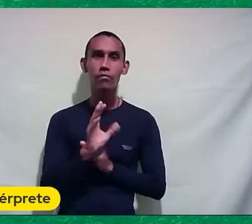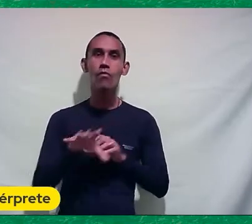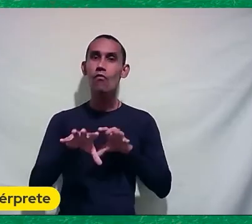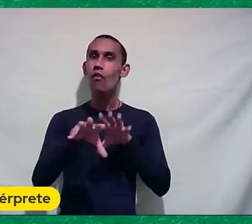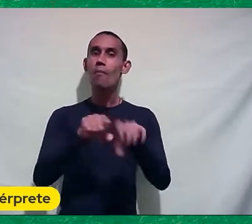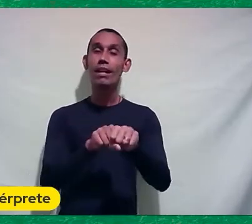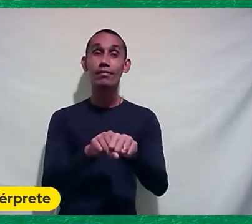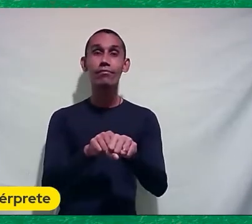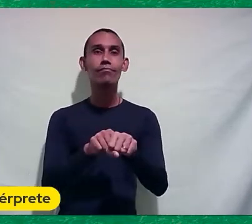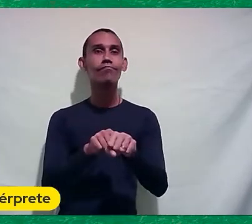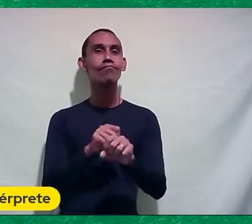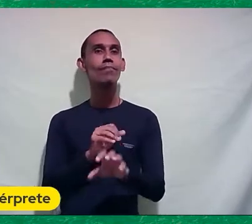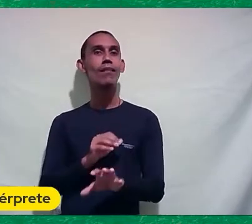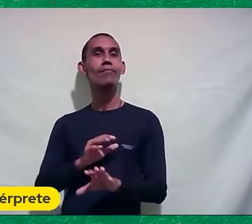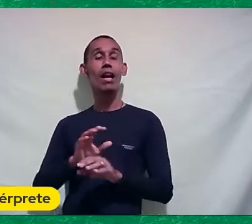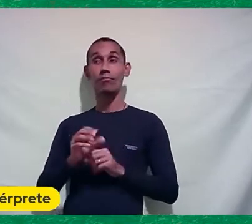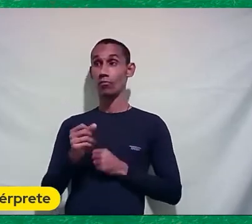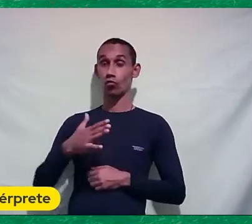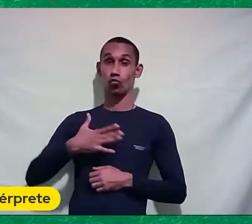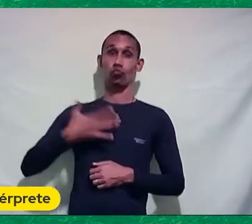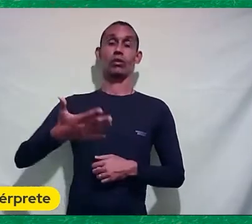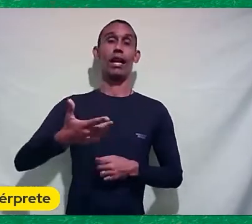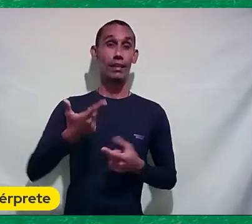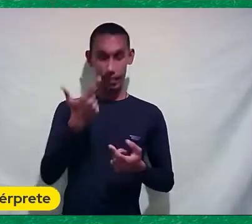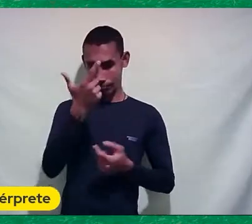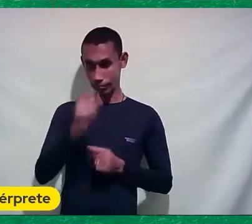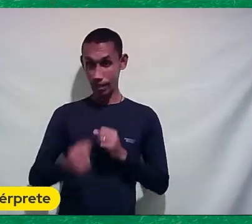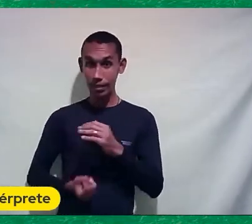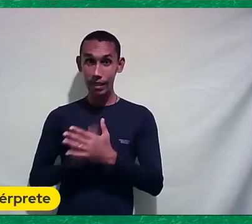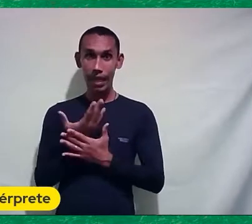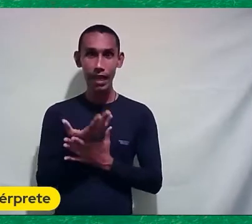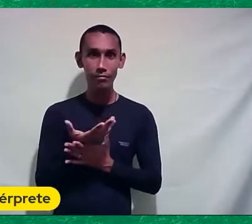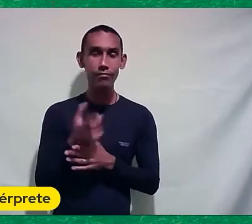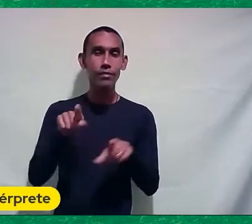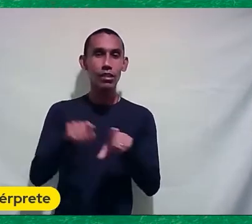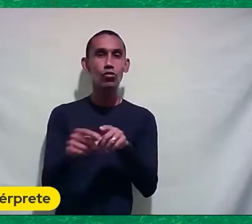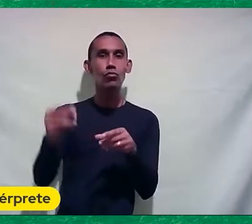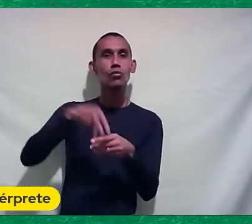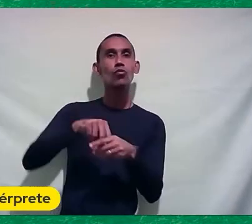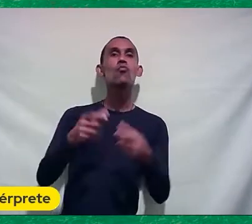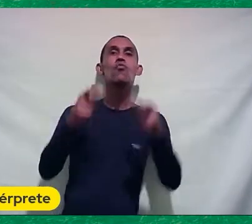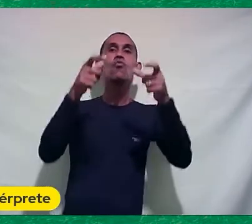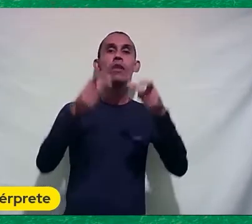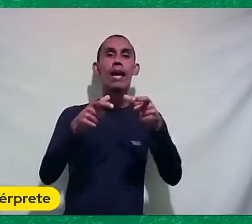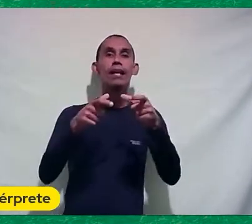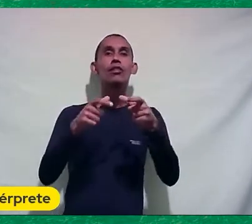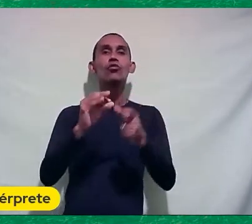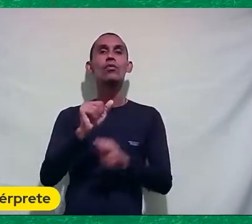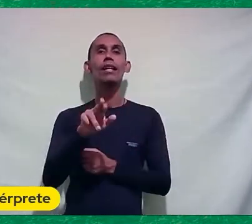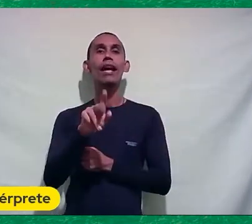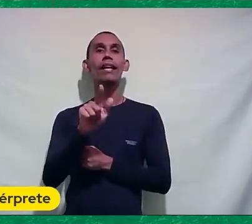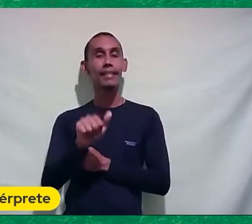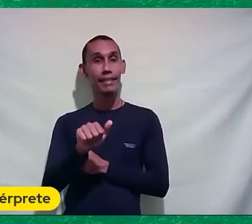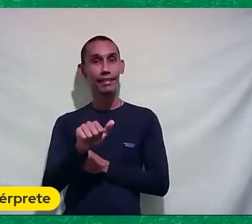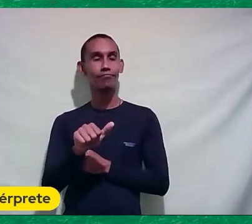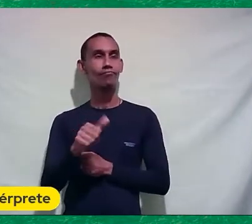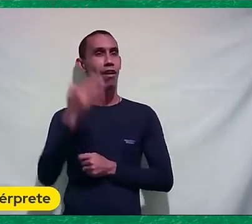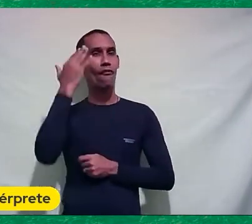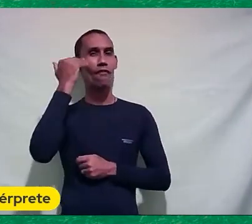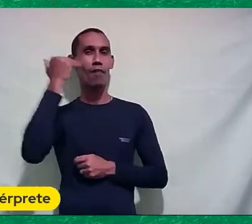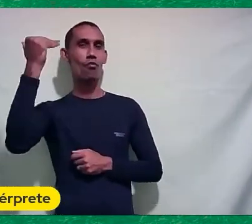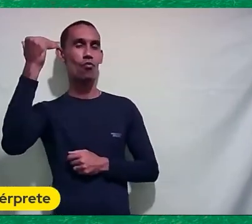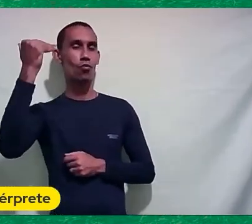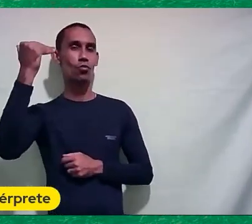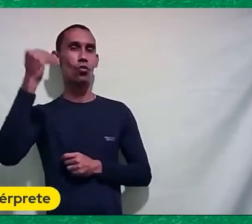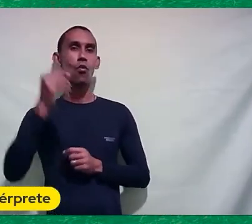Sustar O desenvolvimento Da criatividade Em lugar do craque Temos a celebridade E o culto